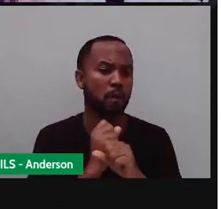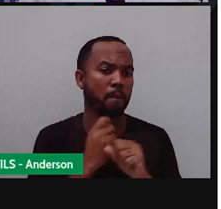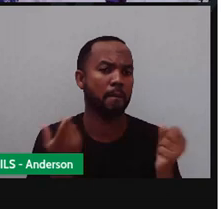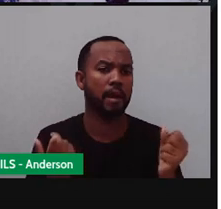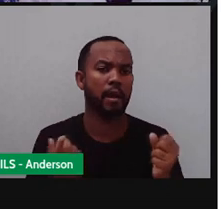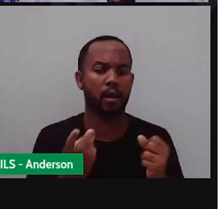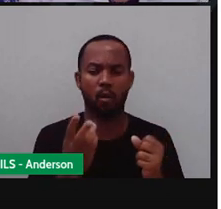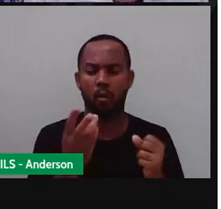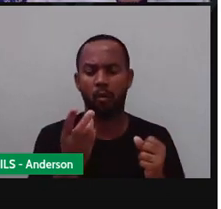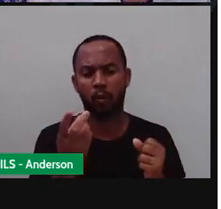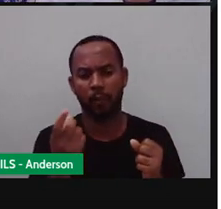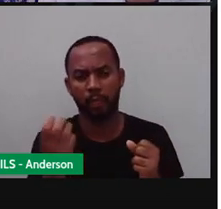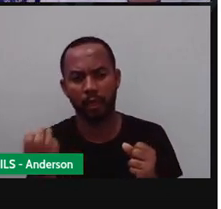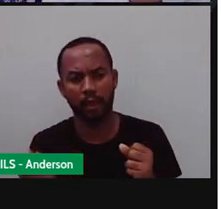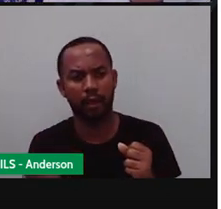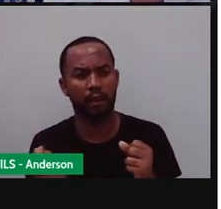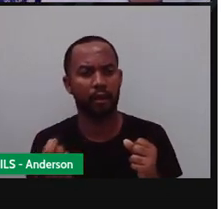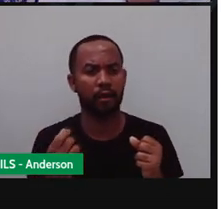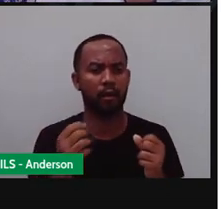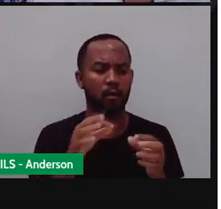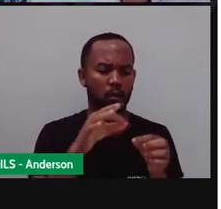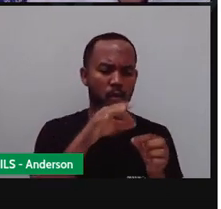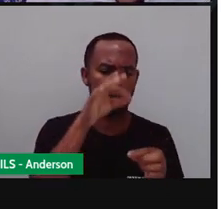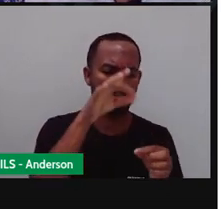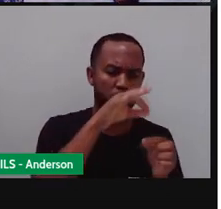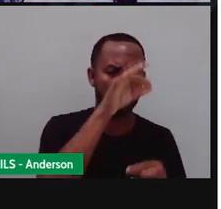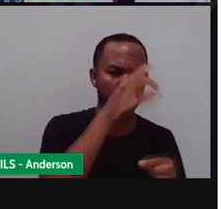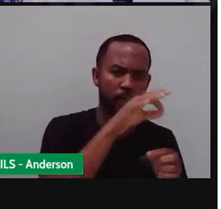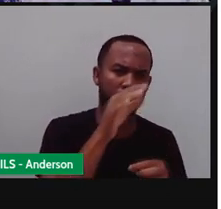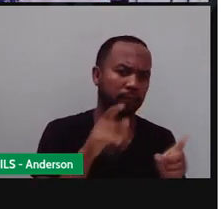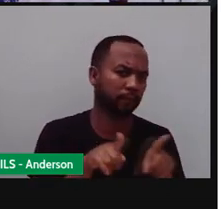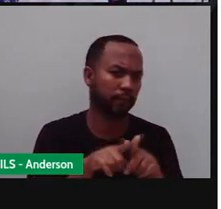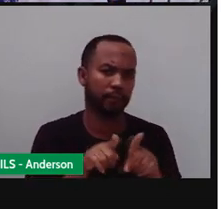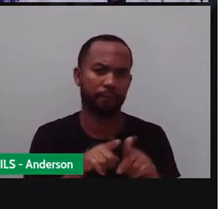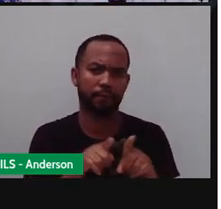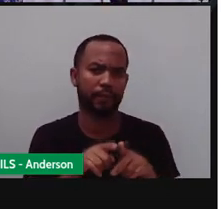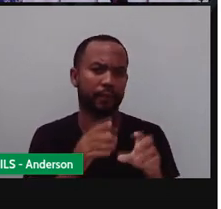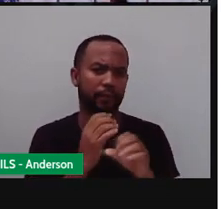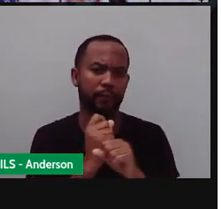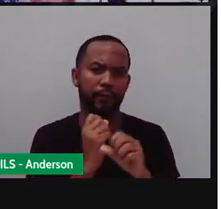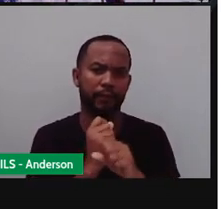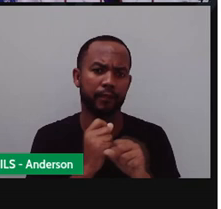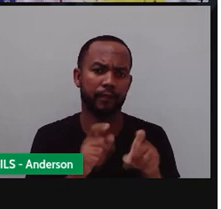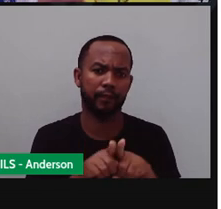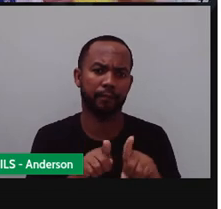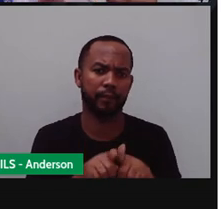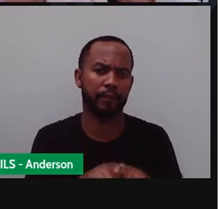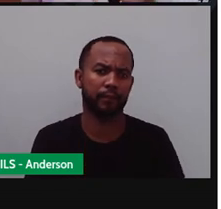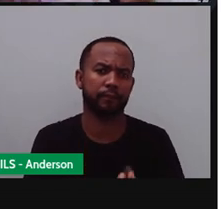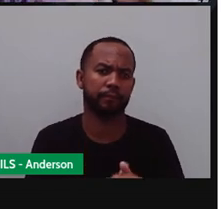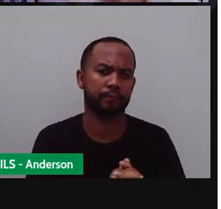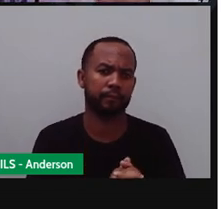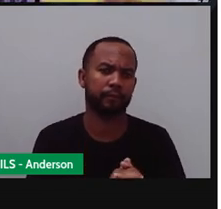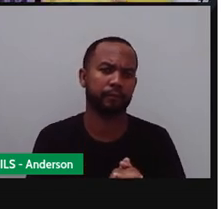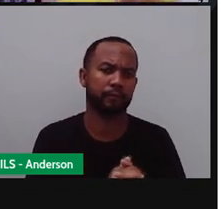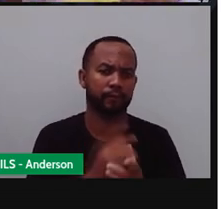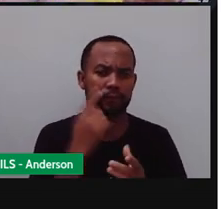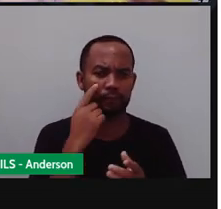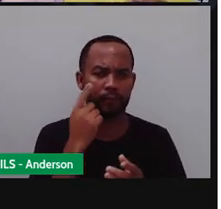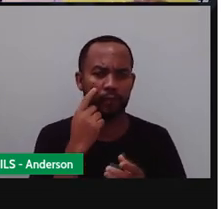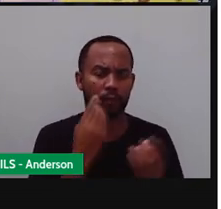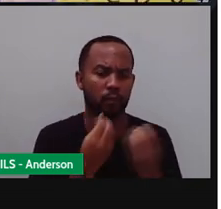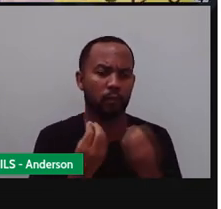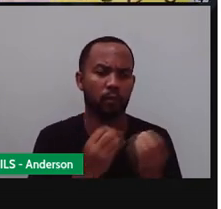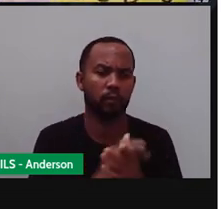utilizar os palitinhos, né? Eu quero utilizar o abaco. Quero fazer com o abaco essa conta aí agora. Tá? Mesmo sendo só unidade. O eu posso